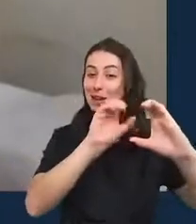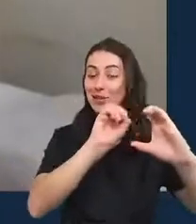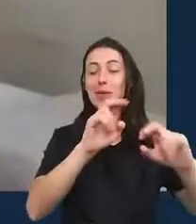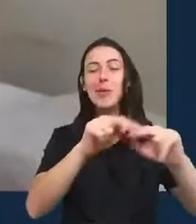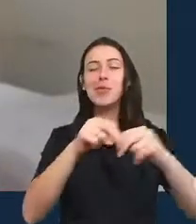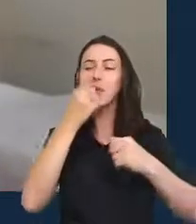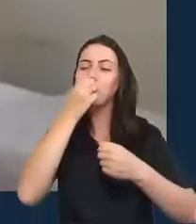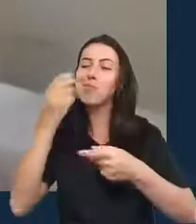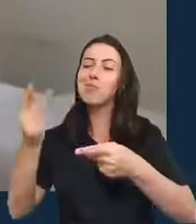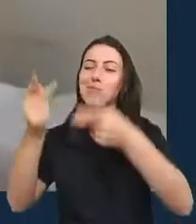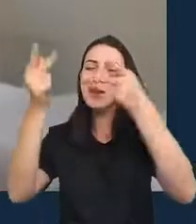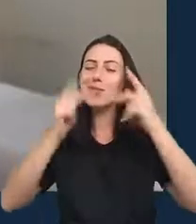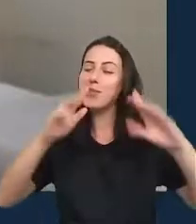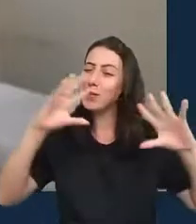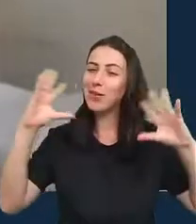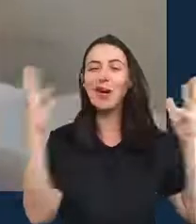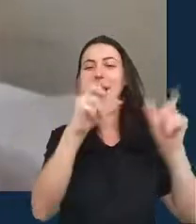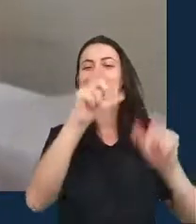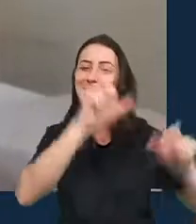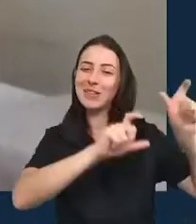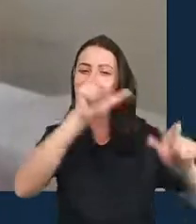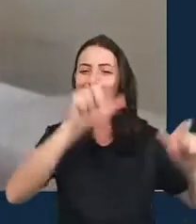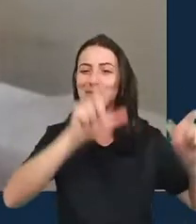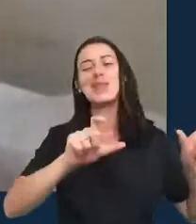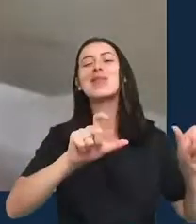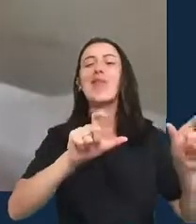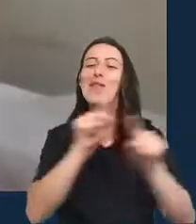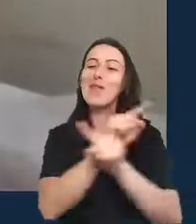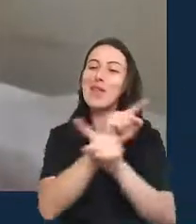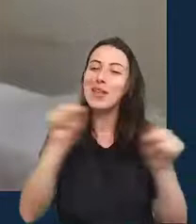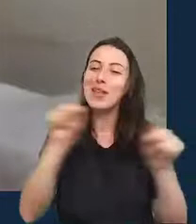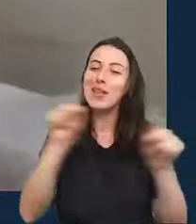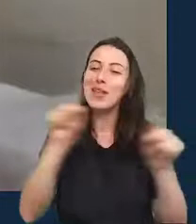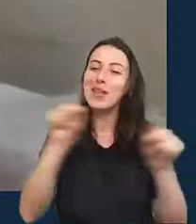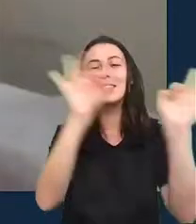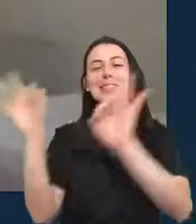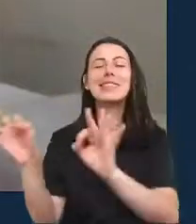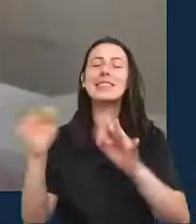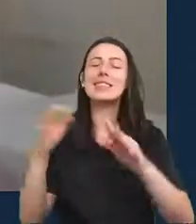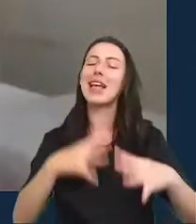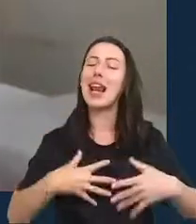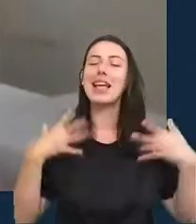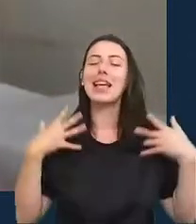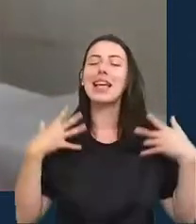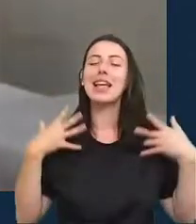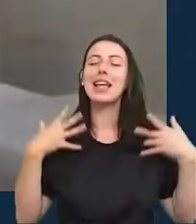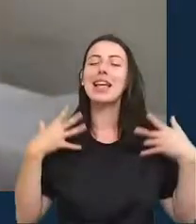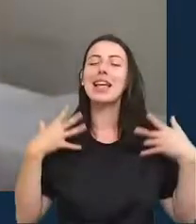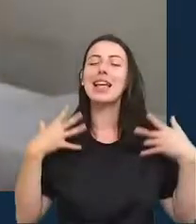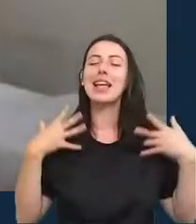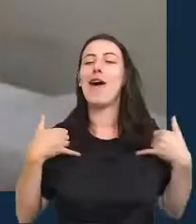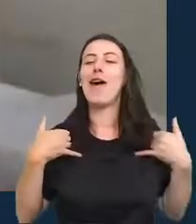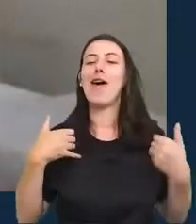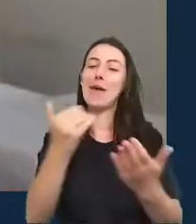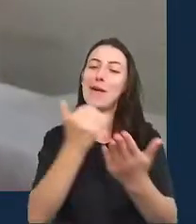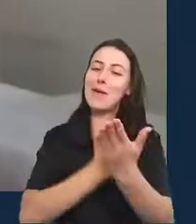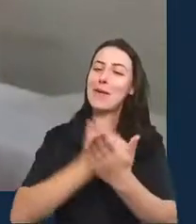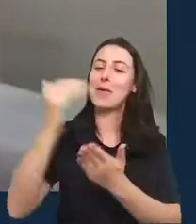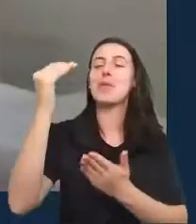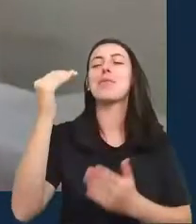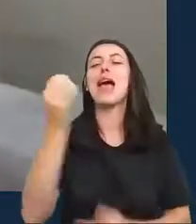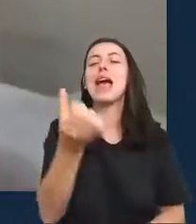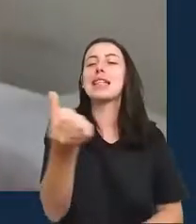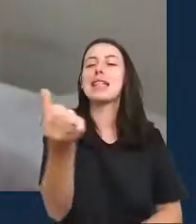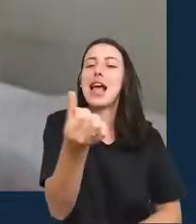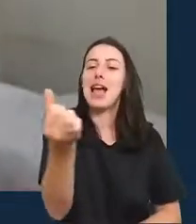-vindas a todos e a todas. É uma grande alegria e uma grande honra abrir este painel da sexta edição da Conferência